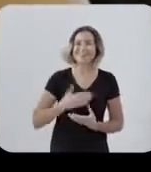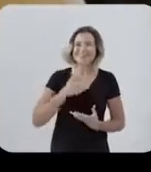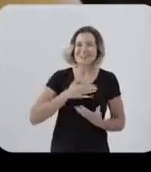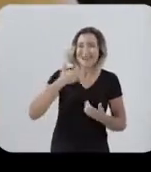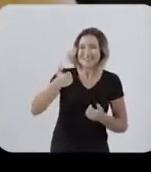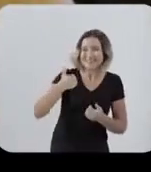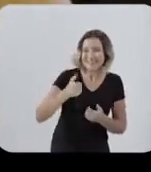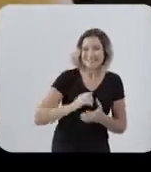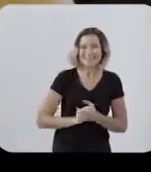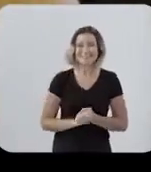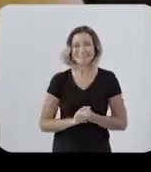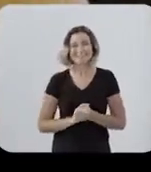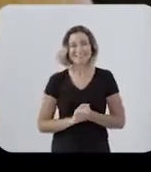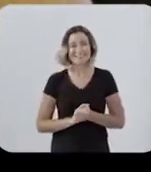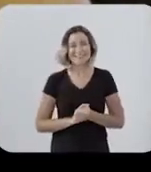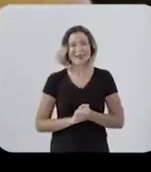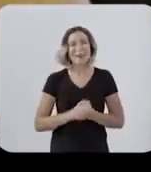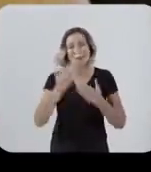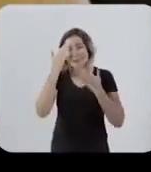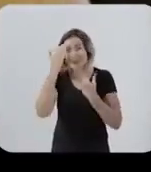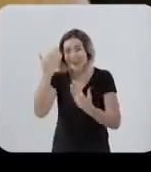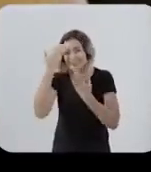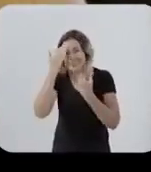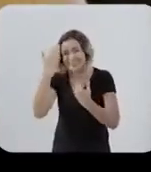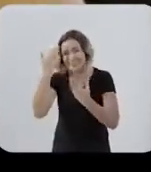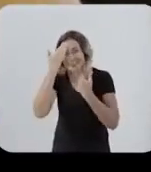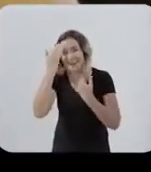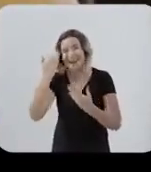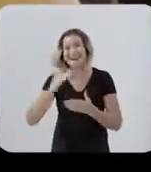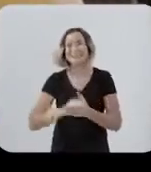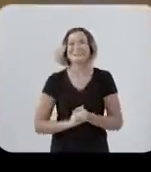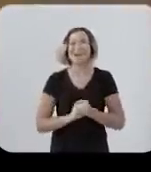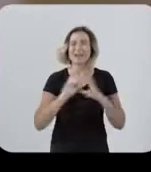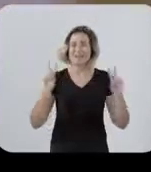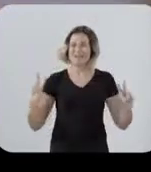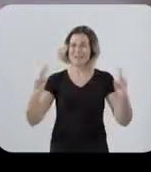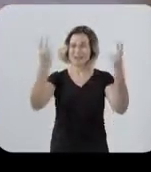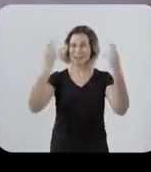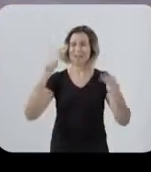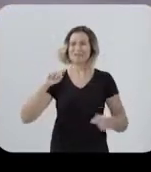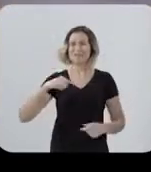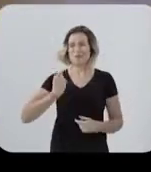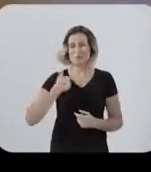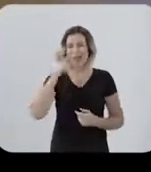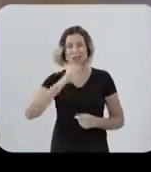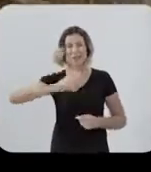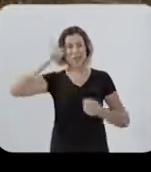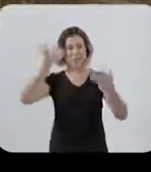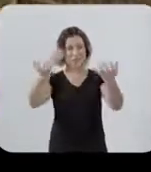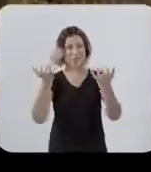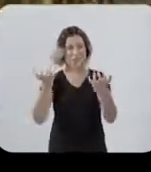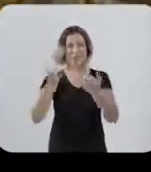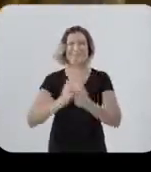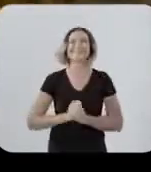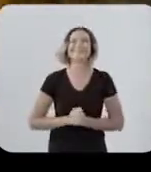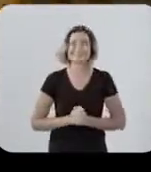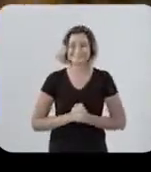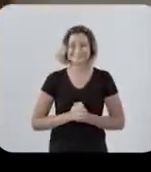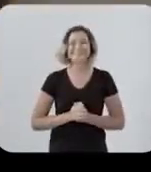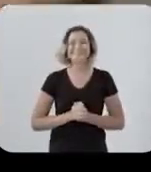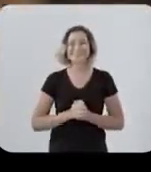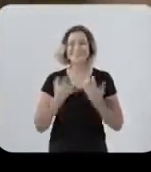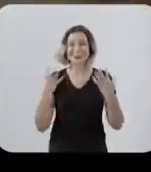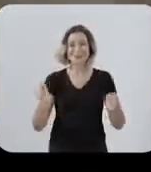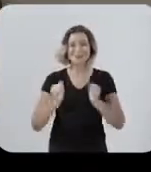Vitinho Pra dar sucesso, viu? Obrigado, Dona Rújo Vida a vitória Vai, vai ganhar por causa que Deus quer Vamos junto